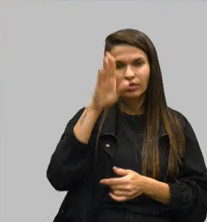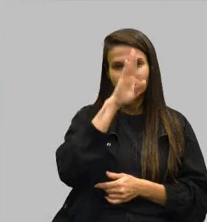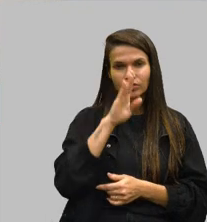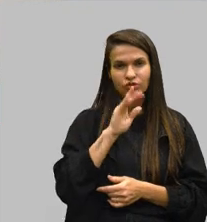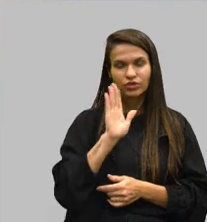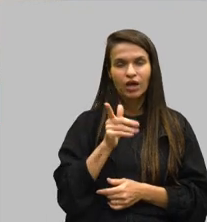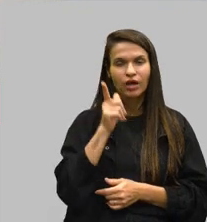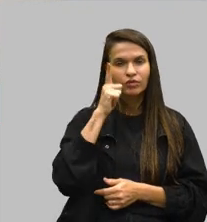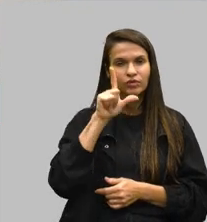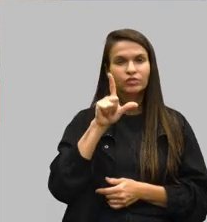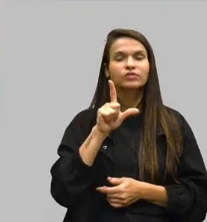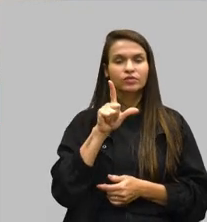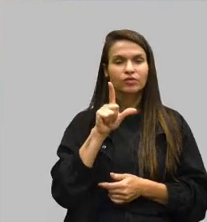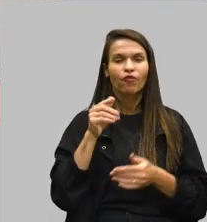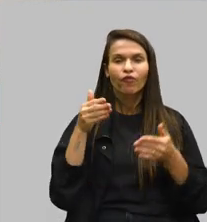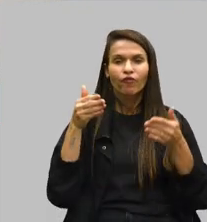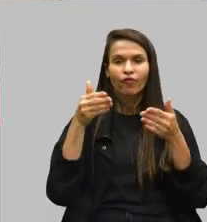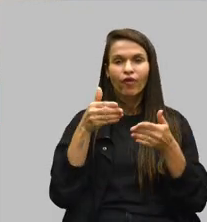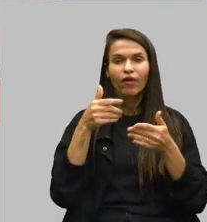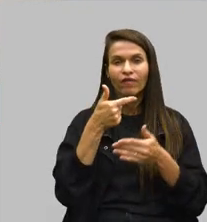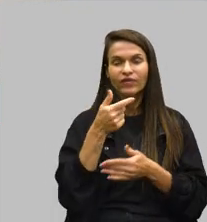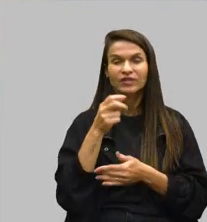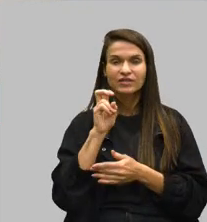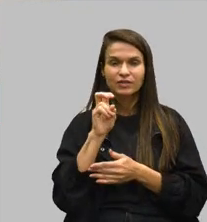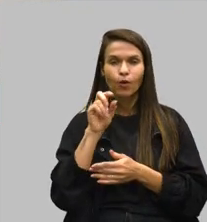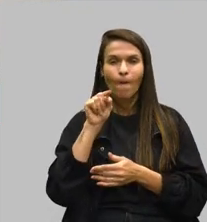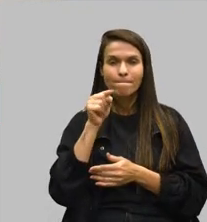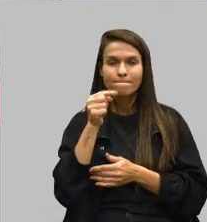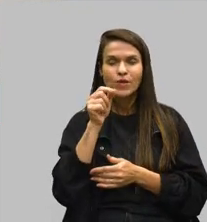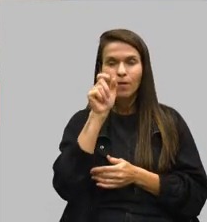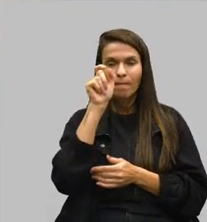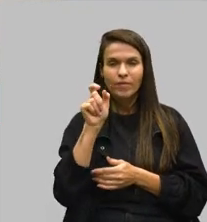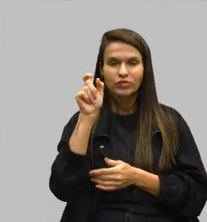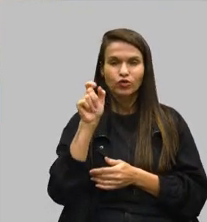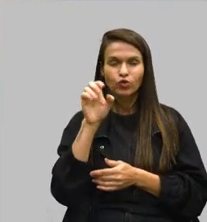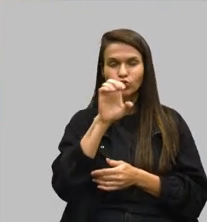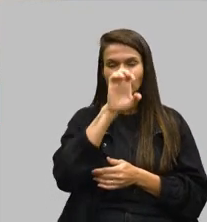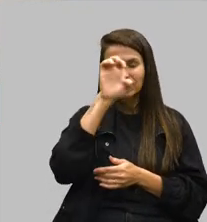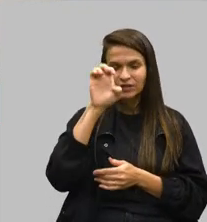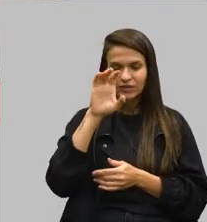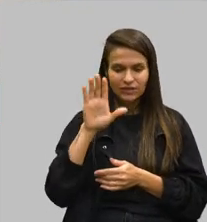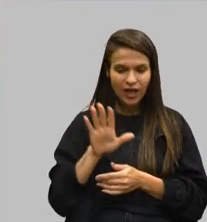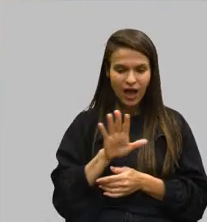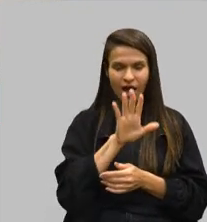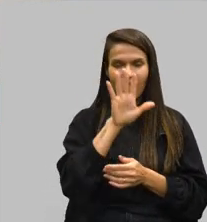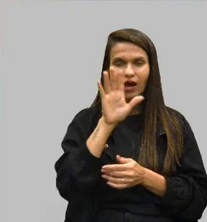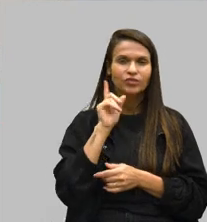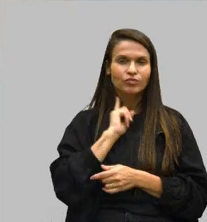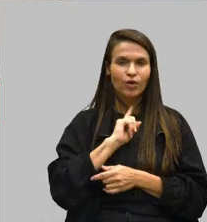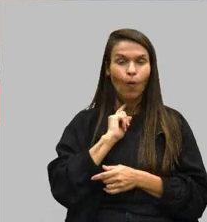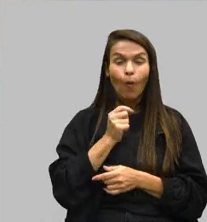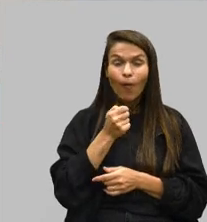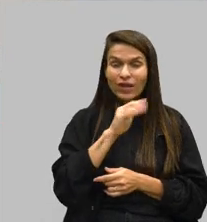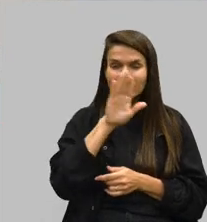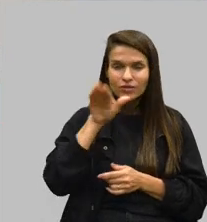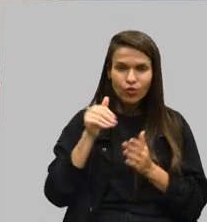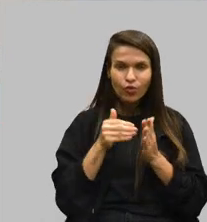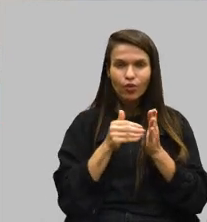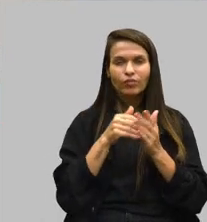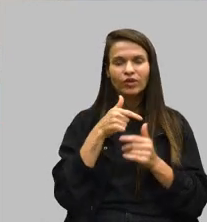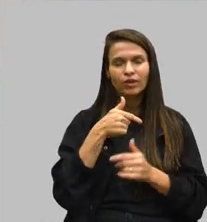conseguimos beneficiar mais de 25 mil pessoas em todo o Estado de Minas Gerais, todo não, quase todo. Temos aqui